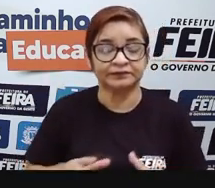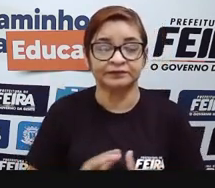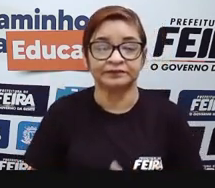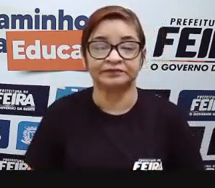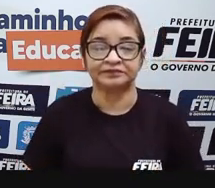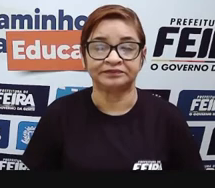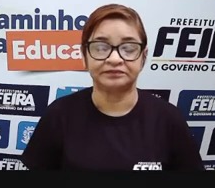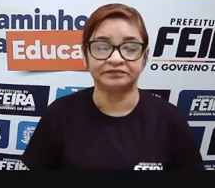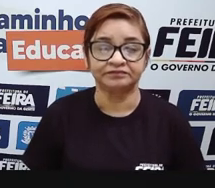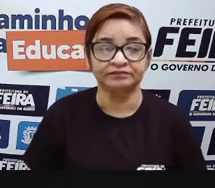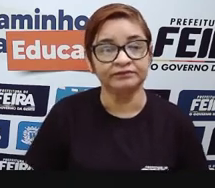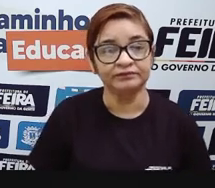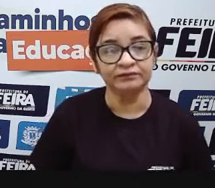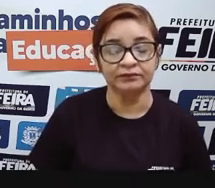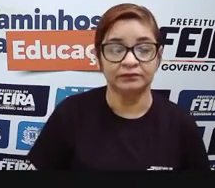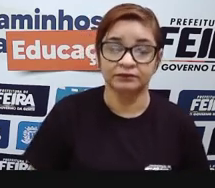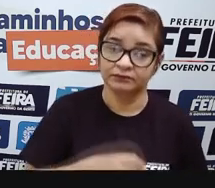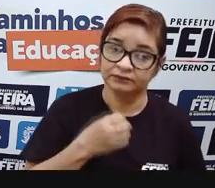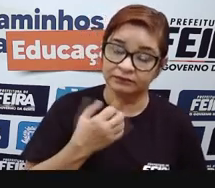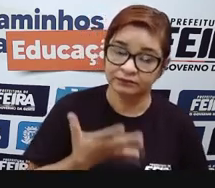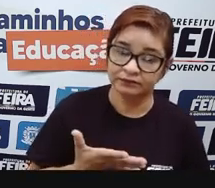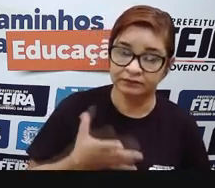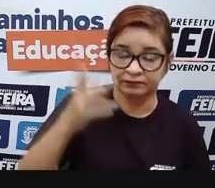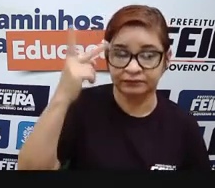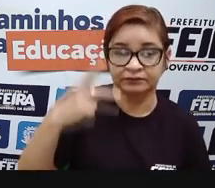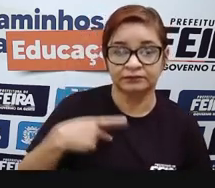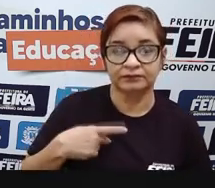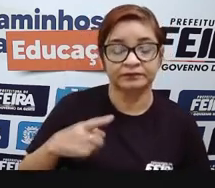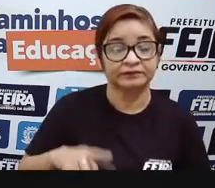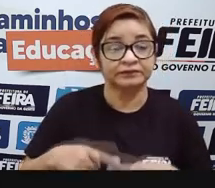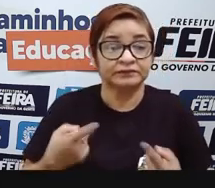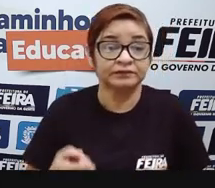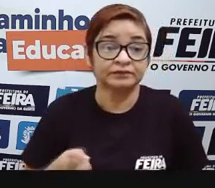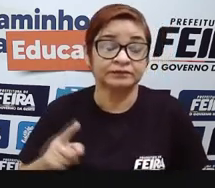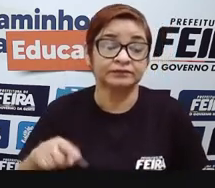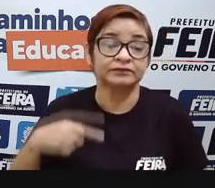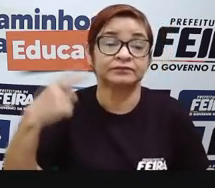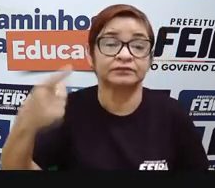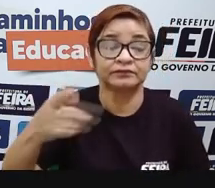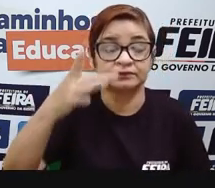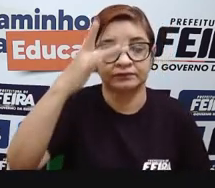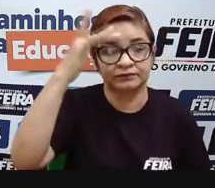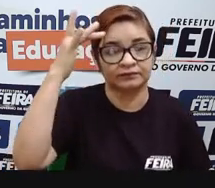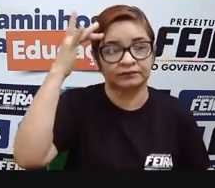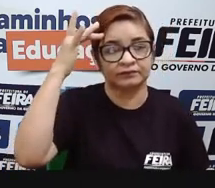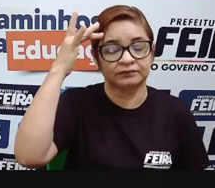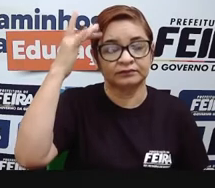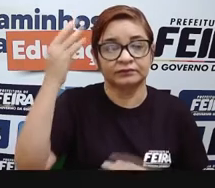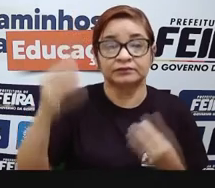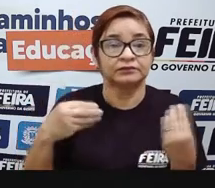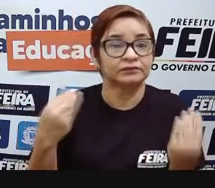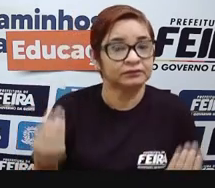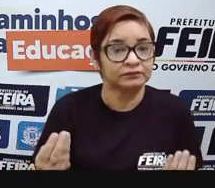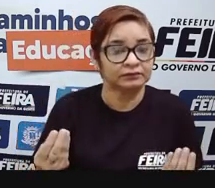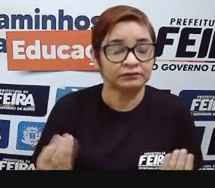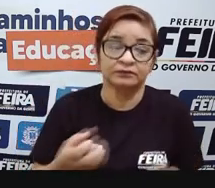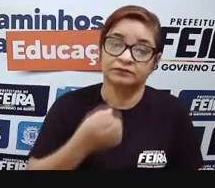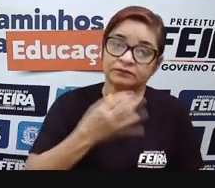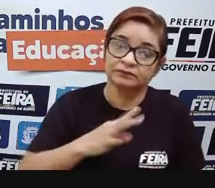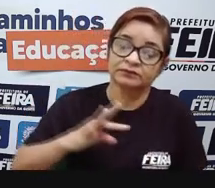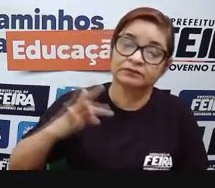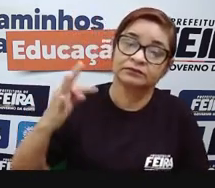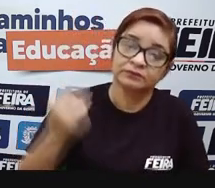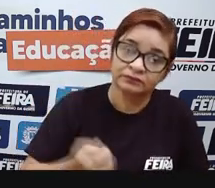concorrentes. Então, pra ele ficou bom, mas ele reitera, né, que ele não quer que fique bom só pra ele, que ele quer que fique bom pra todo mundo.